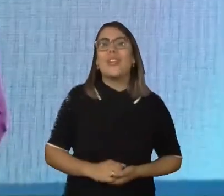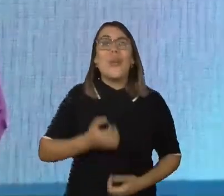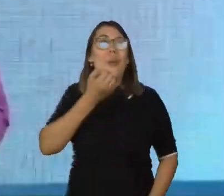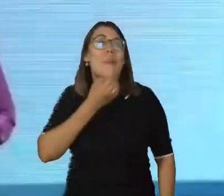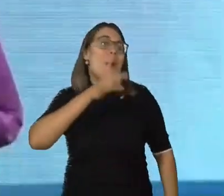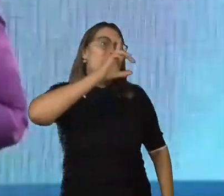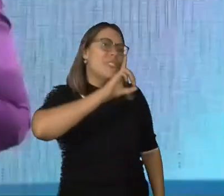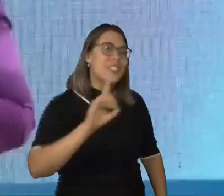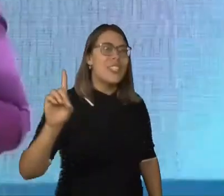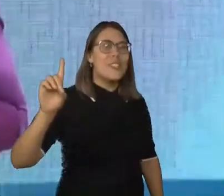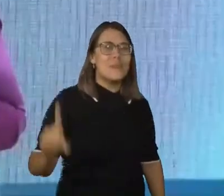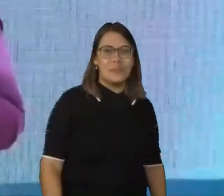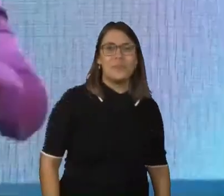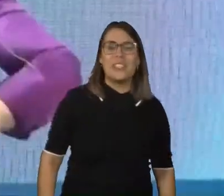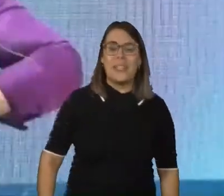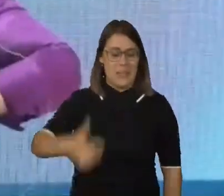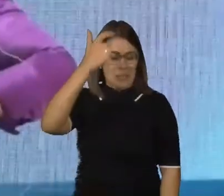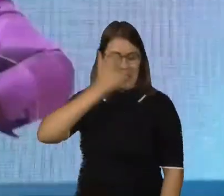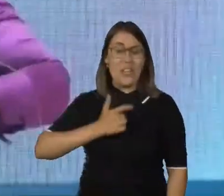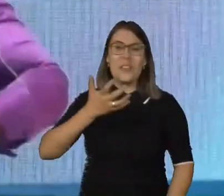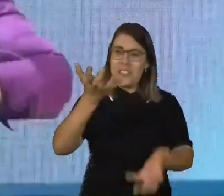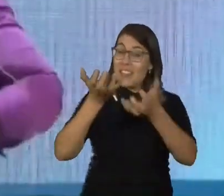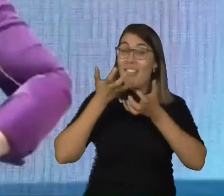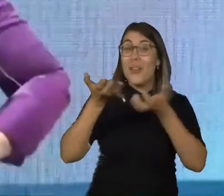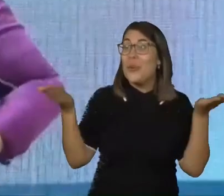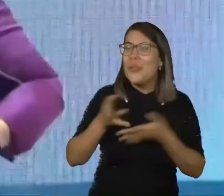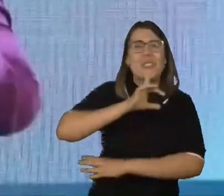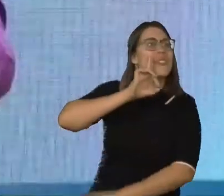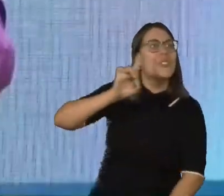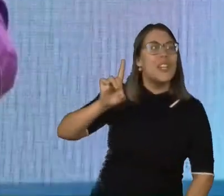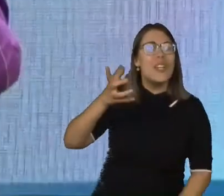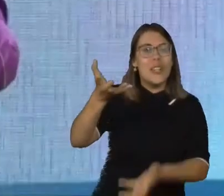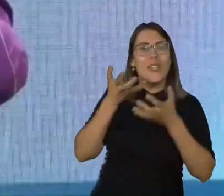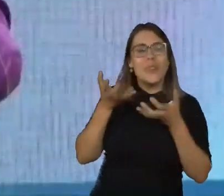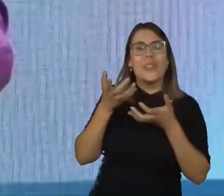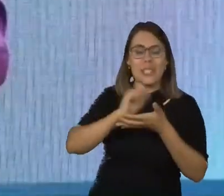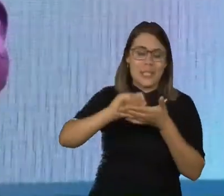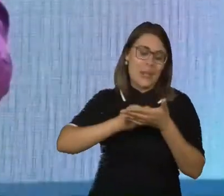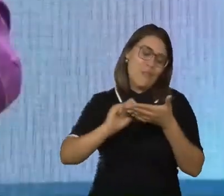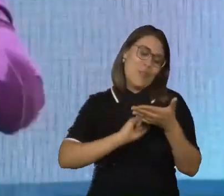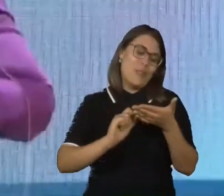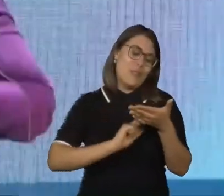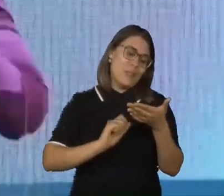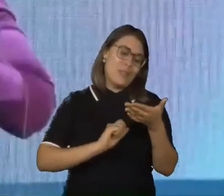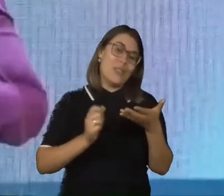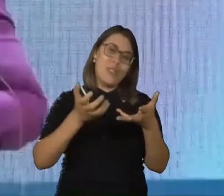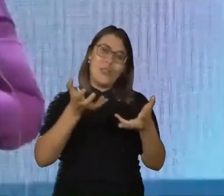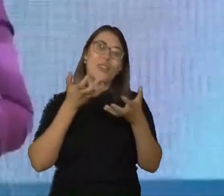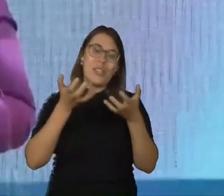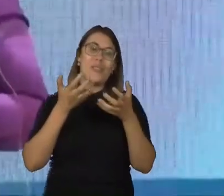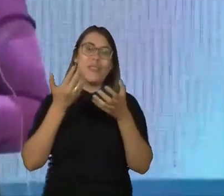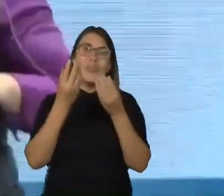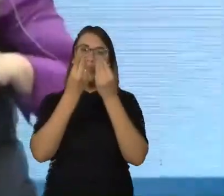Bom dia! A minha intenção do dia de hoje é escrever um capítulo do livro que eu vou mandar lá para